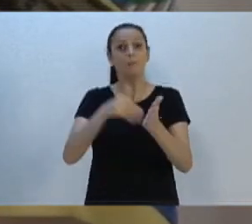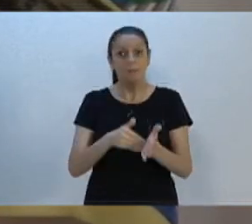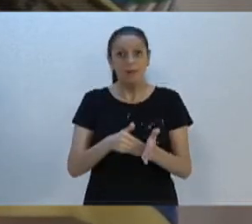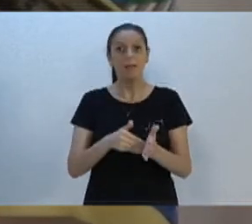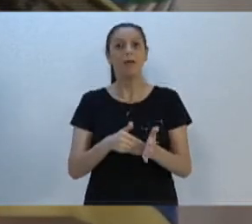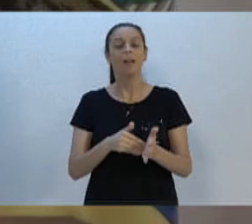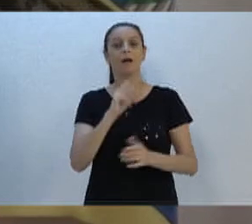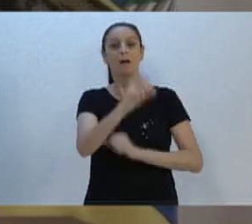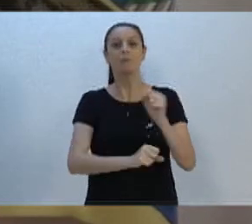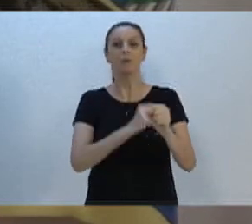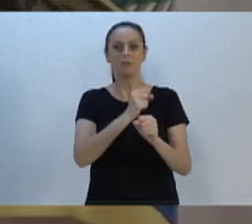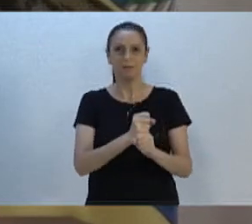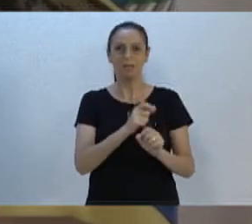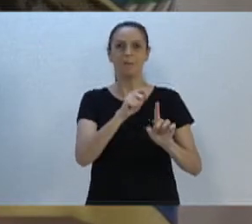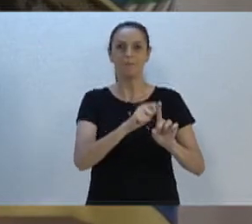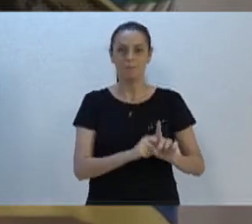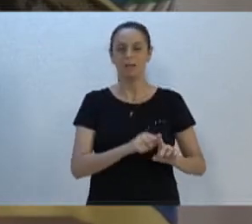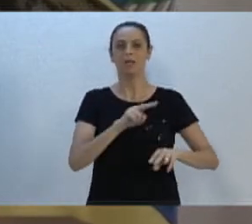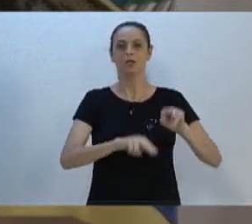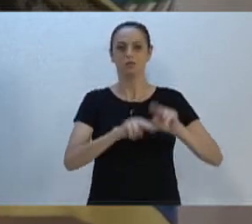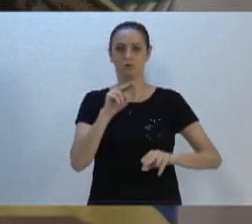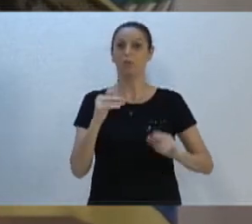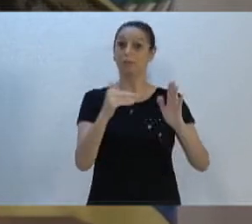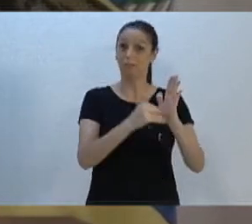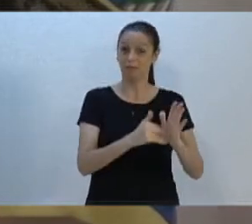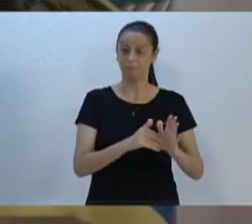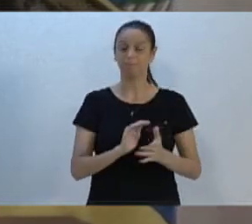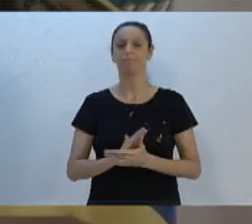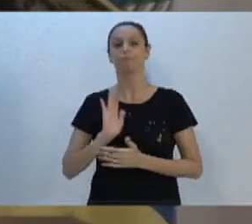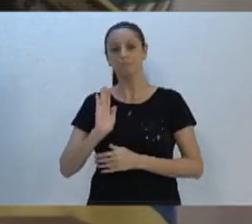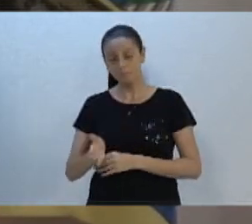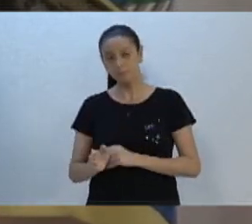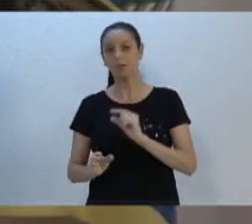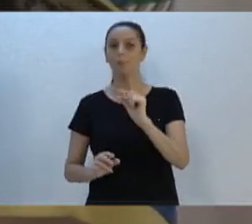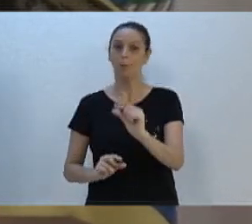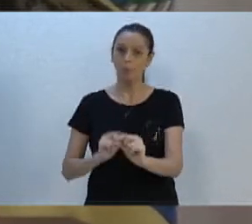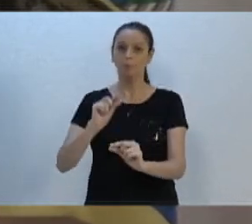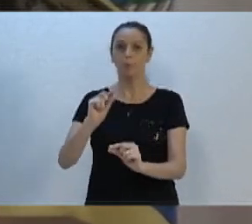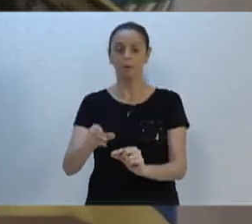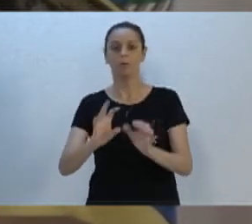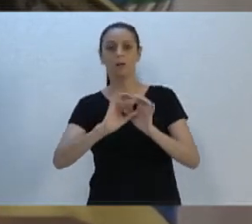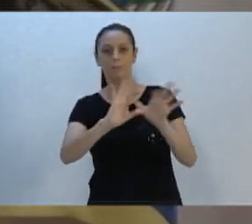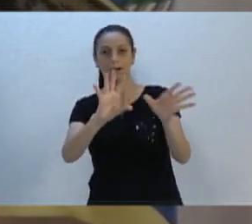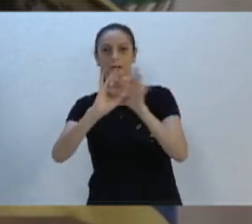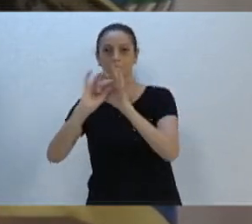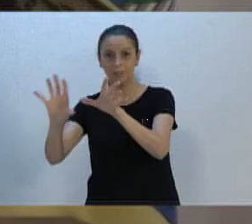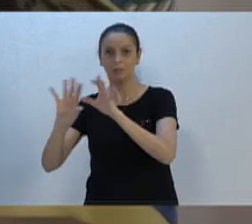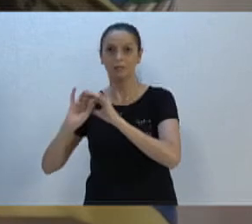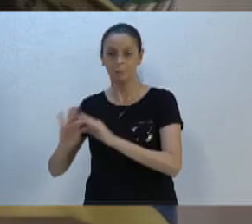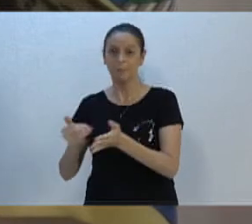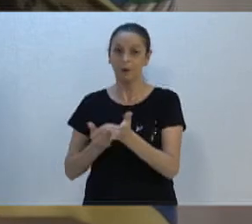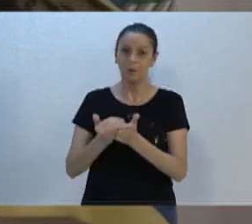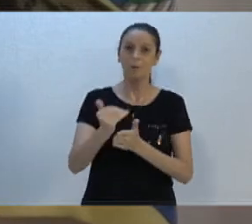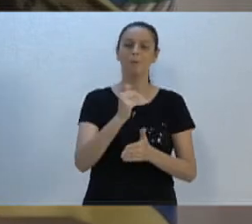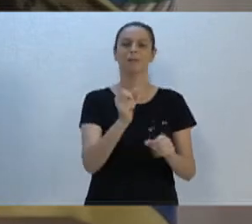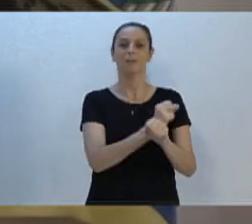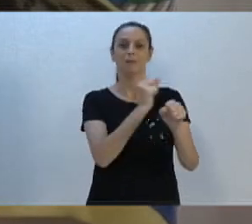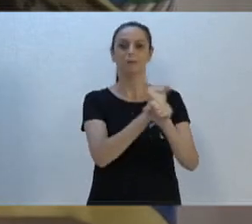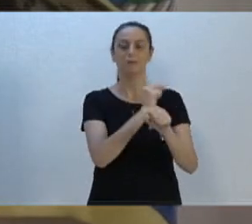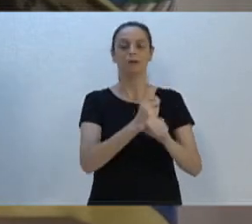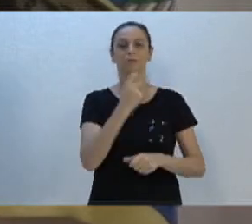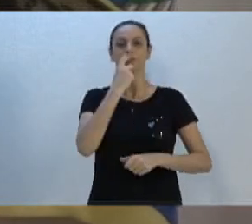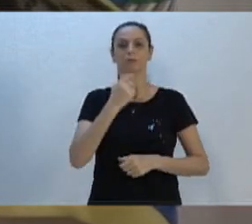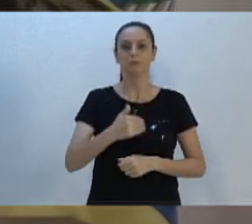semestre do próximo ano. Já está acontecendo autorização de serviço, ou que seja assinatura de ordem de serviço, e em breve vamos ter